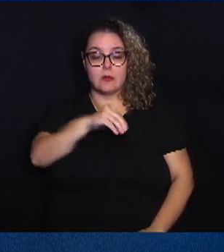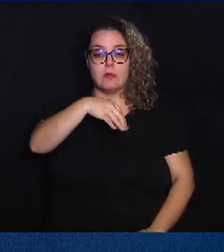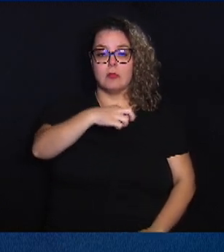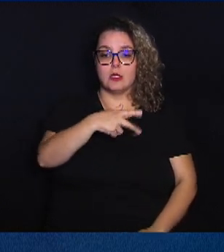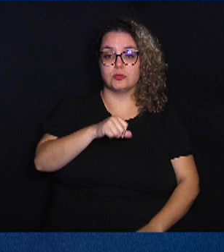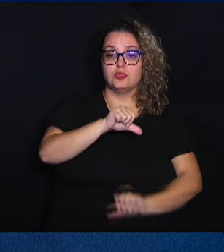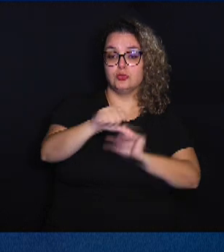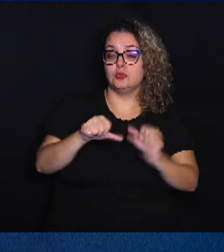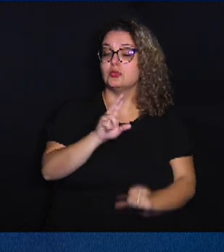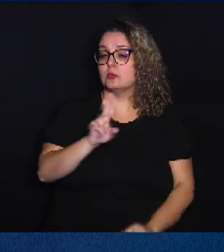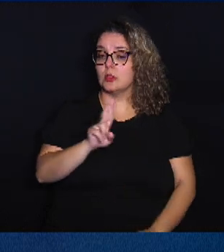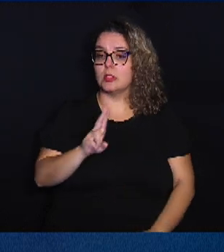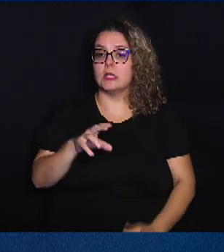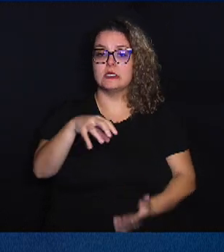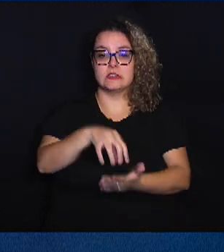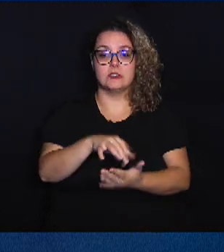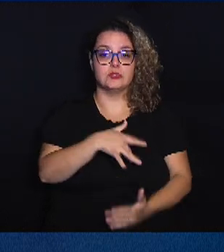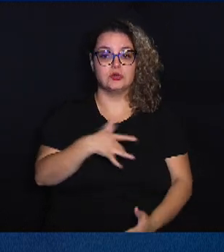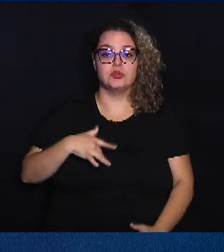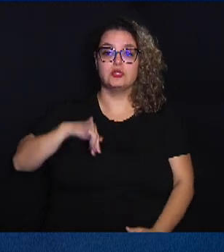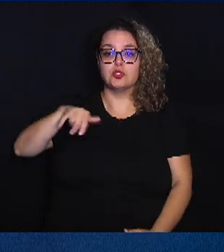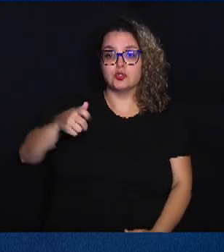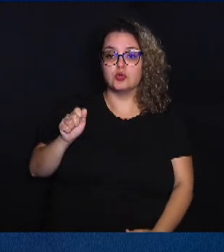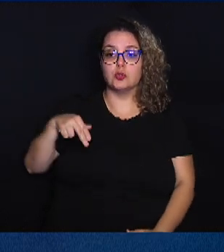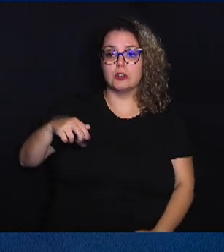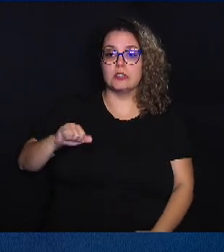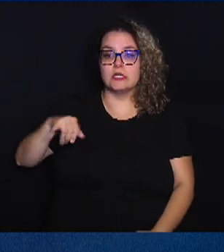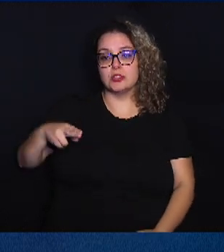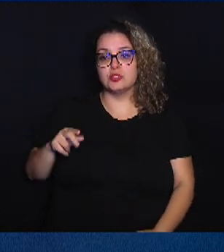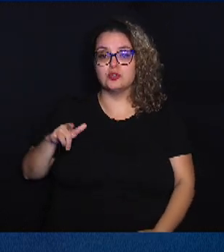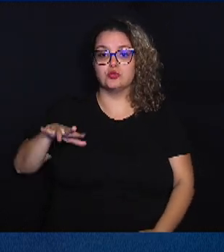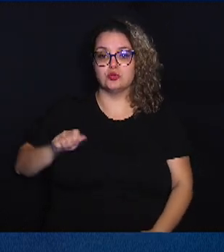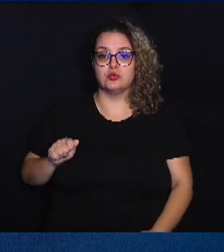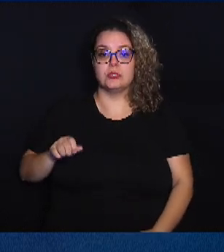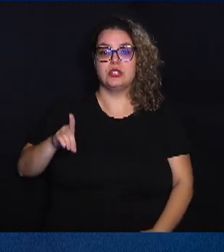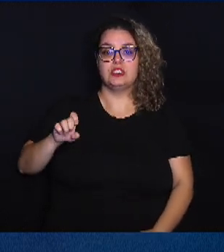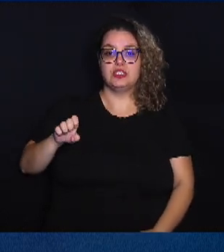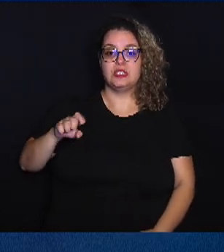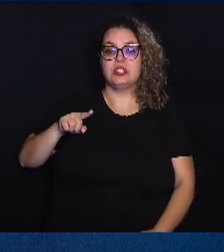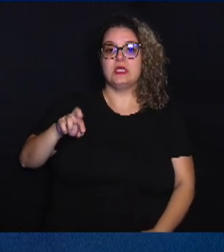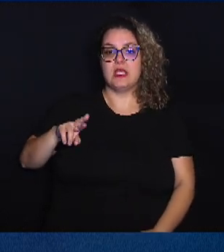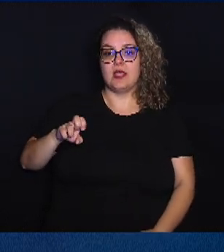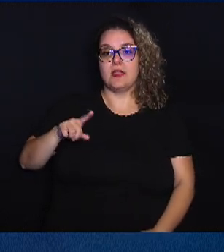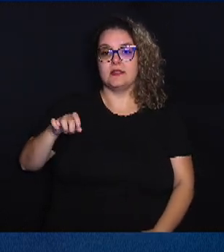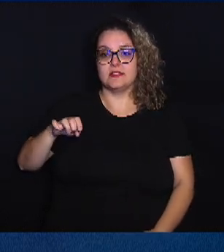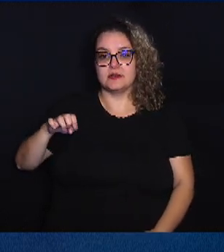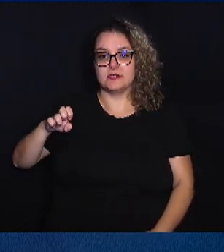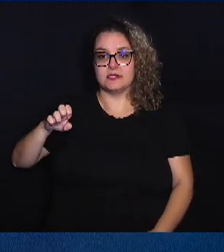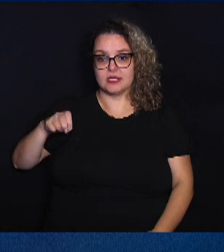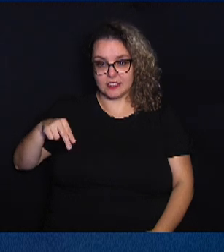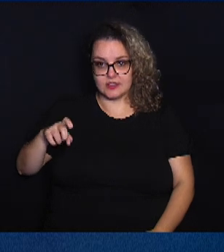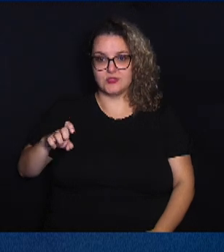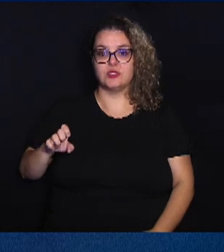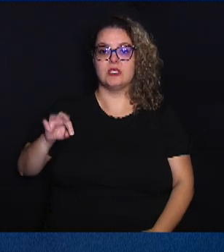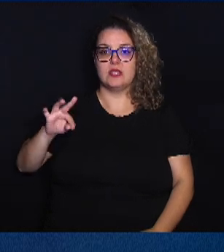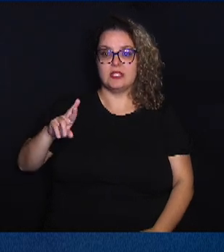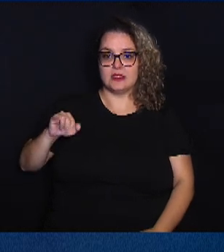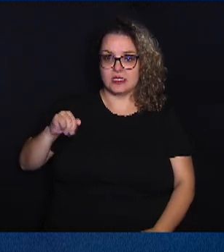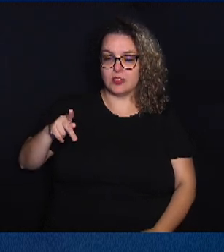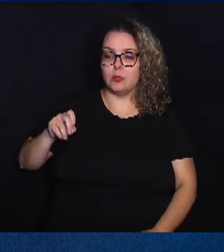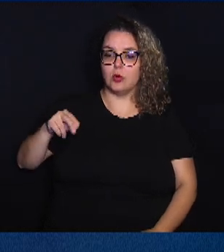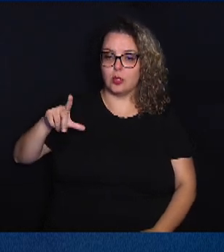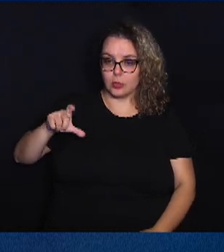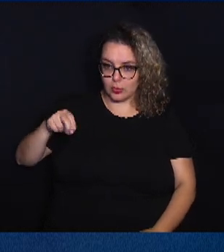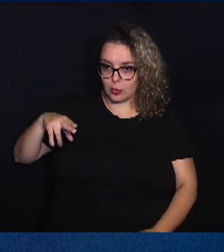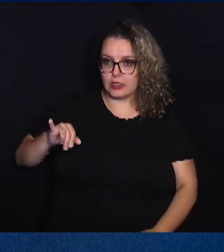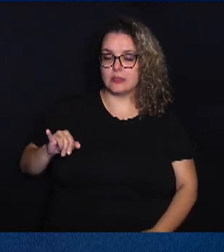alterado para Centro de Saúde Joana Júlia de Rezende Tripolone, pessoa referência de luta e